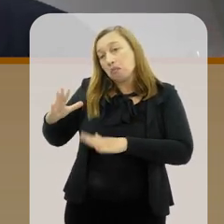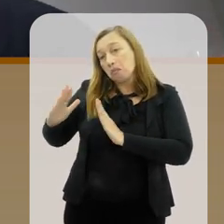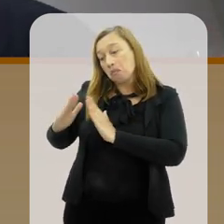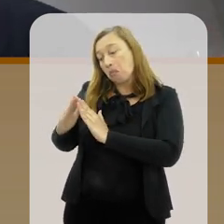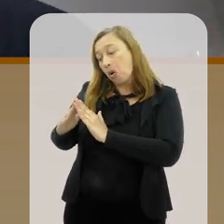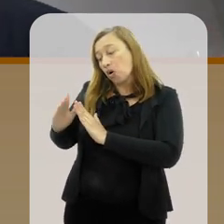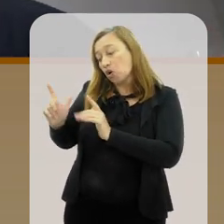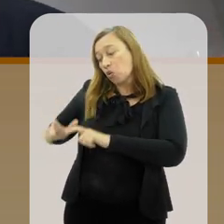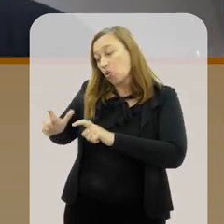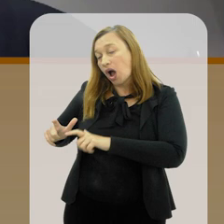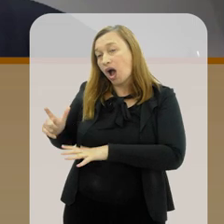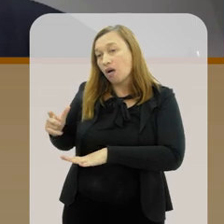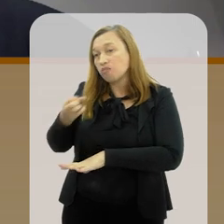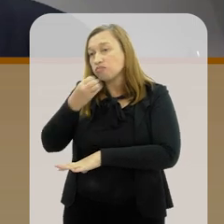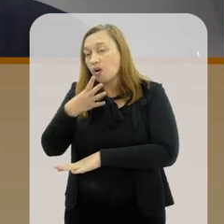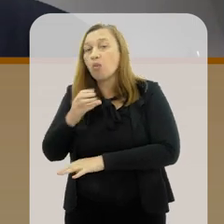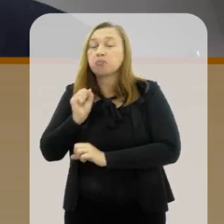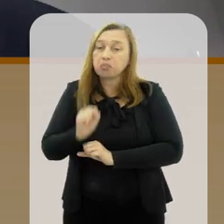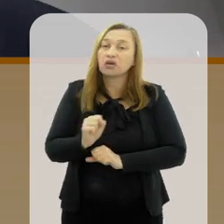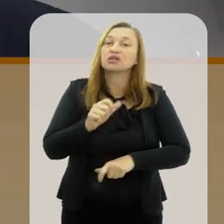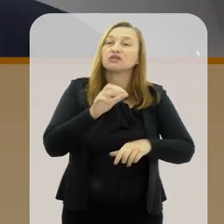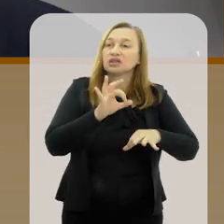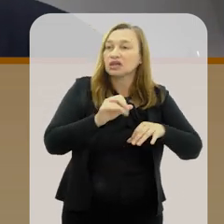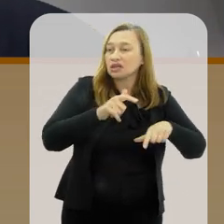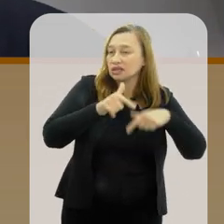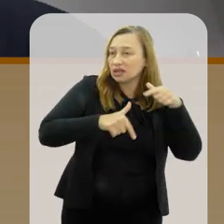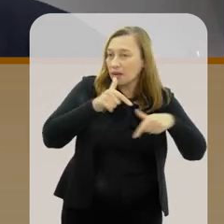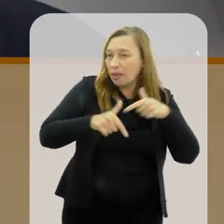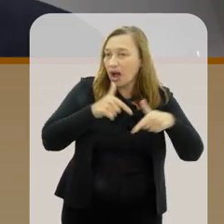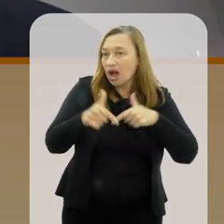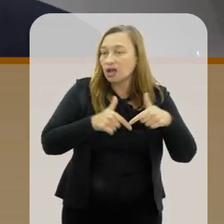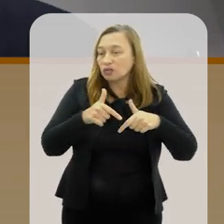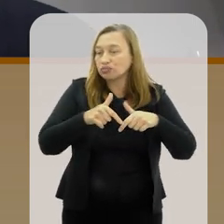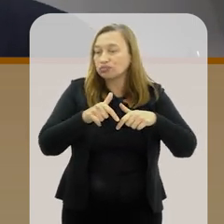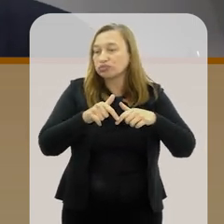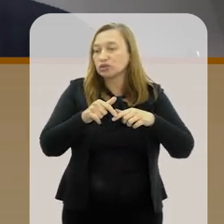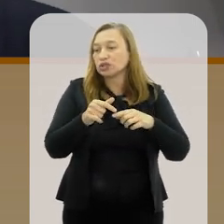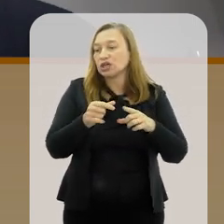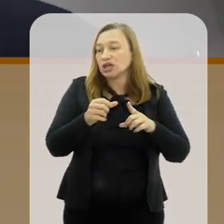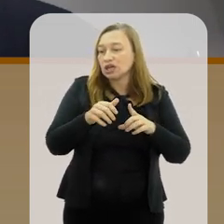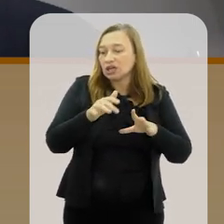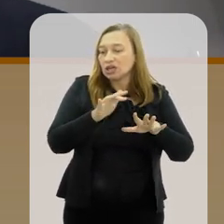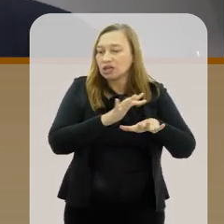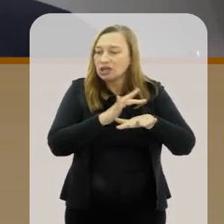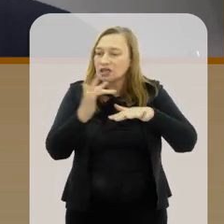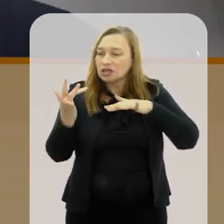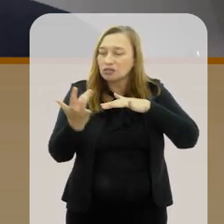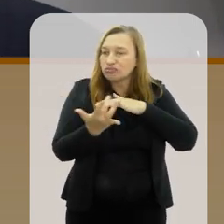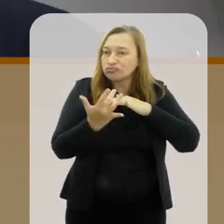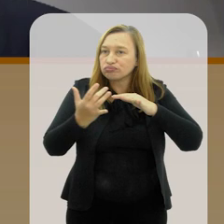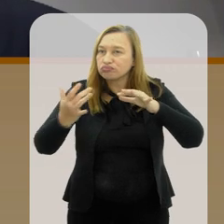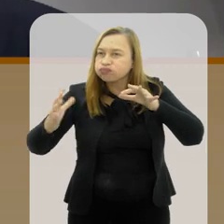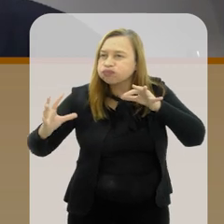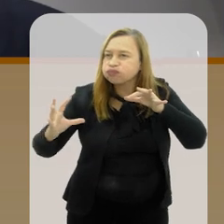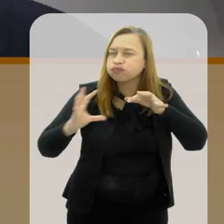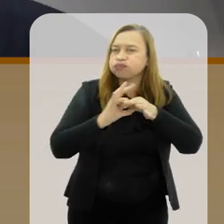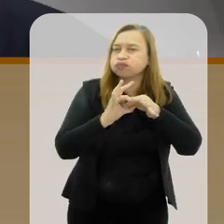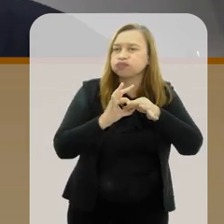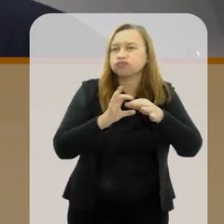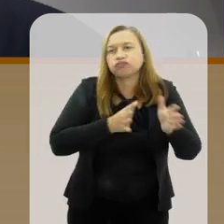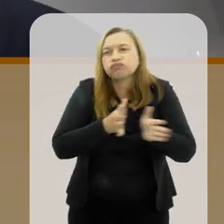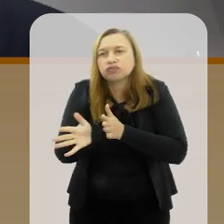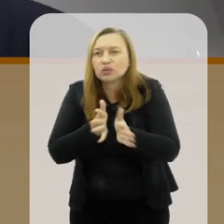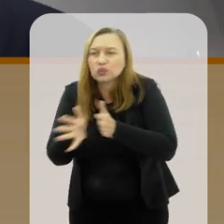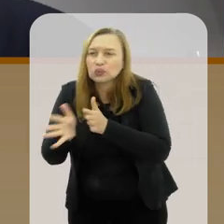é um pouco utópico isso, mas você pode fazer trabalhos, você expandir a rede que busca ter acesso